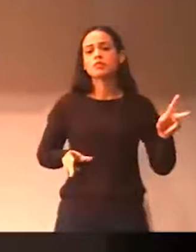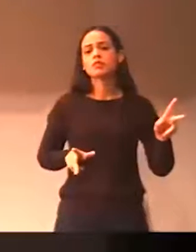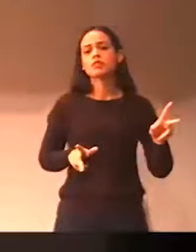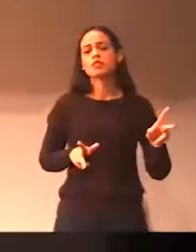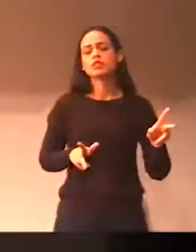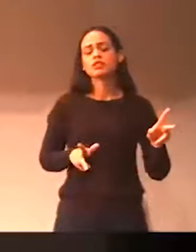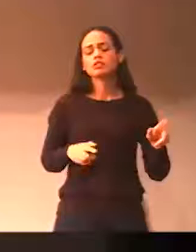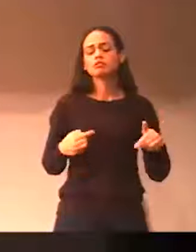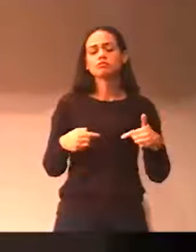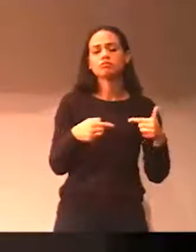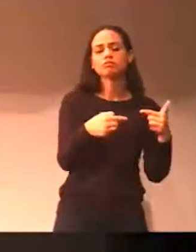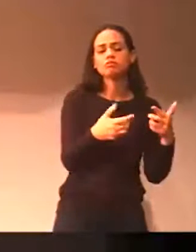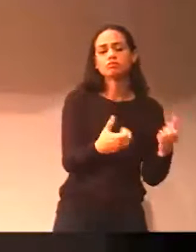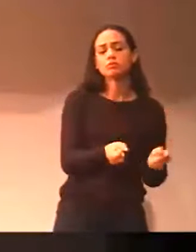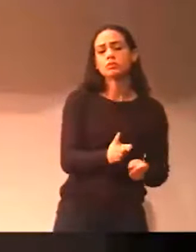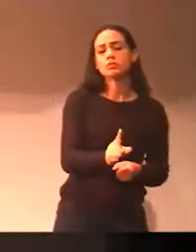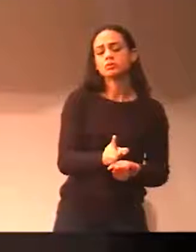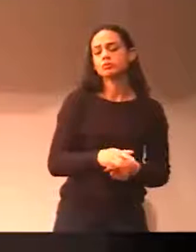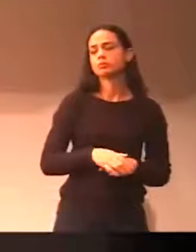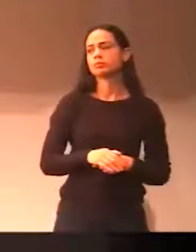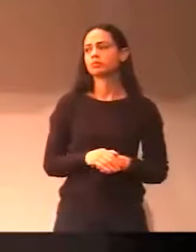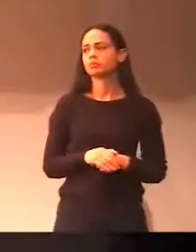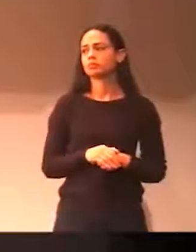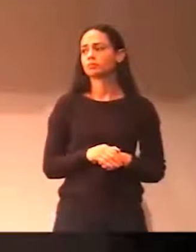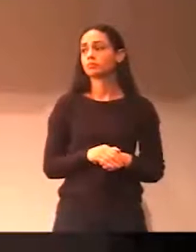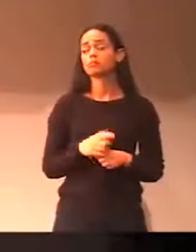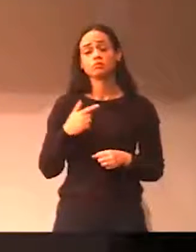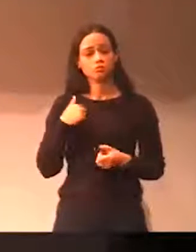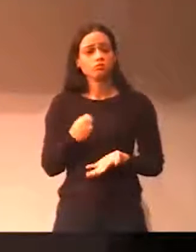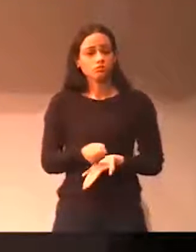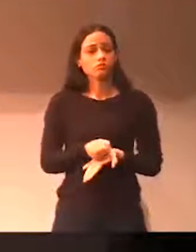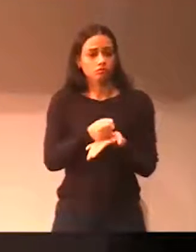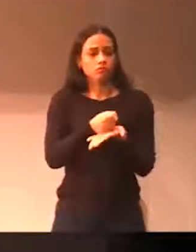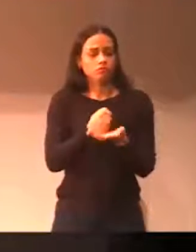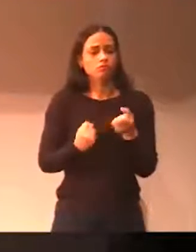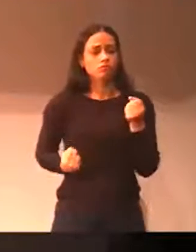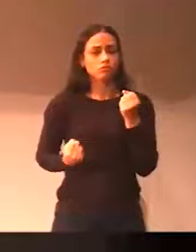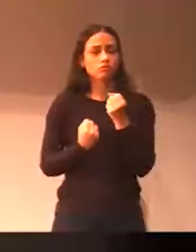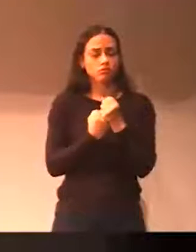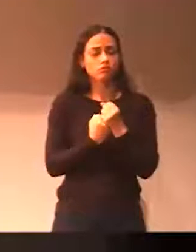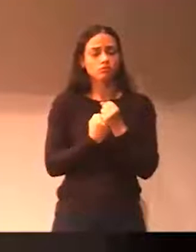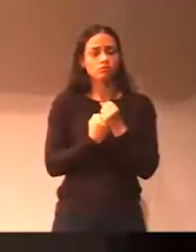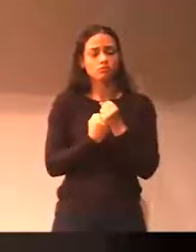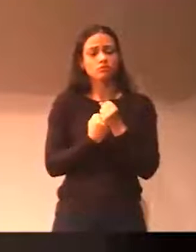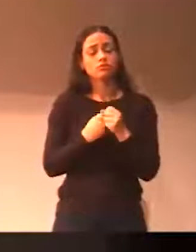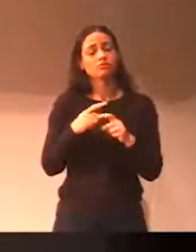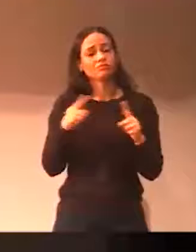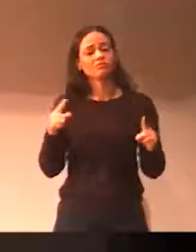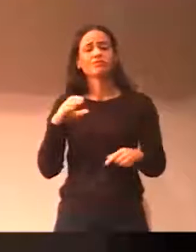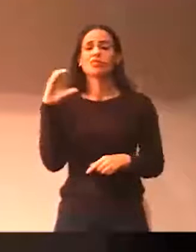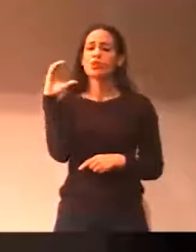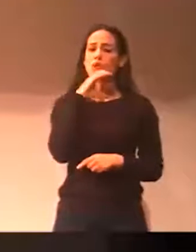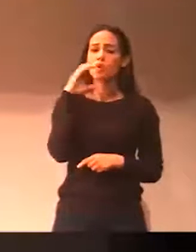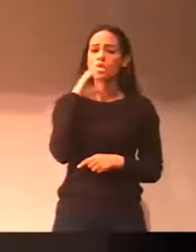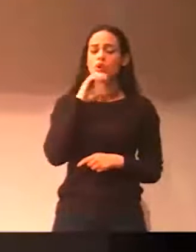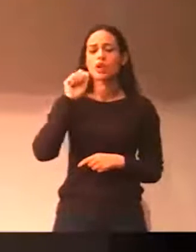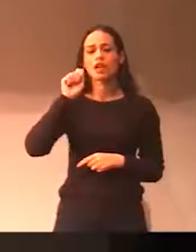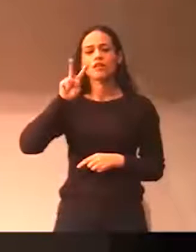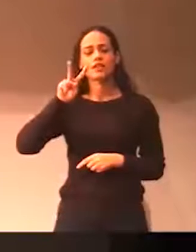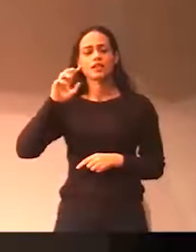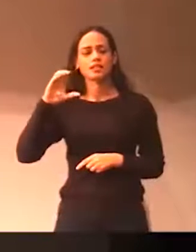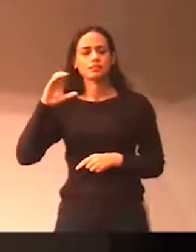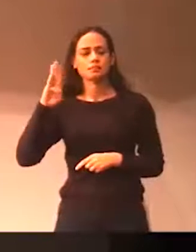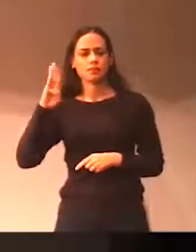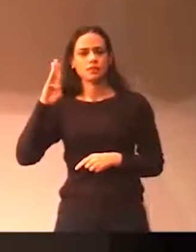objetivamente, eu vou oferecer a minha ajuda, falei já com algumas pessoas, mas é urgente o alto de vistoria de corpo de bombeiro.